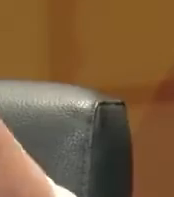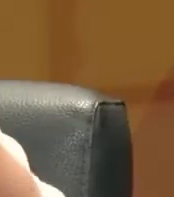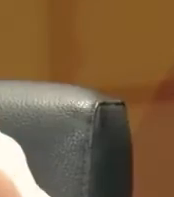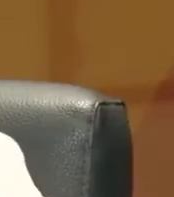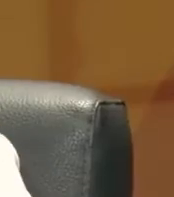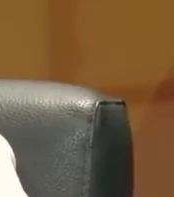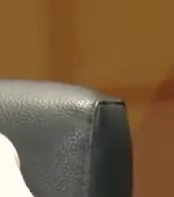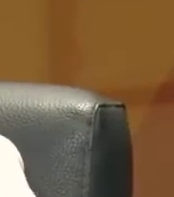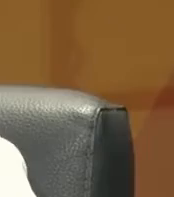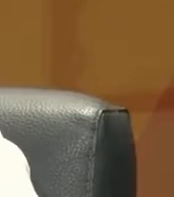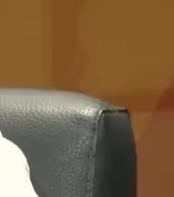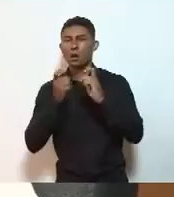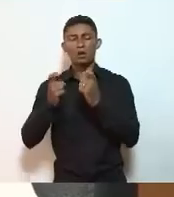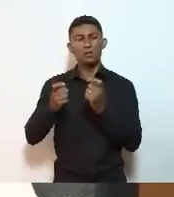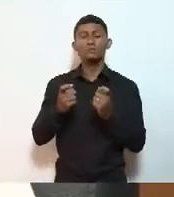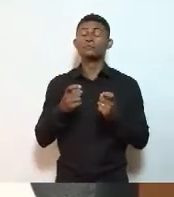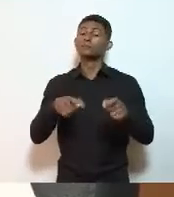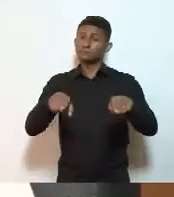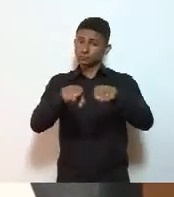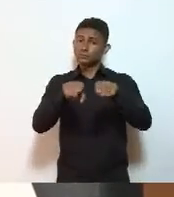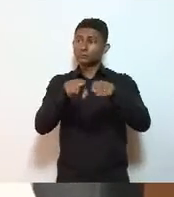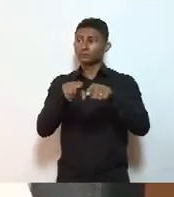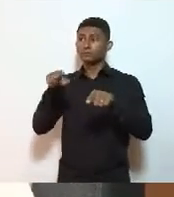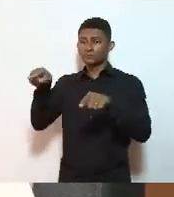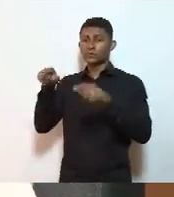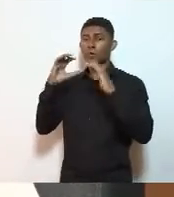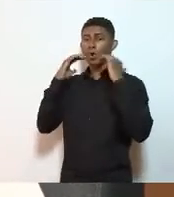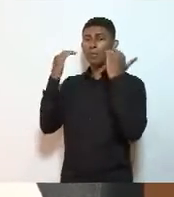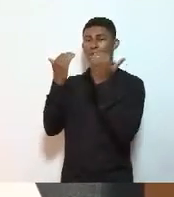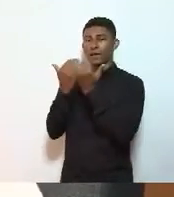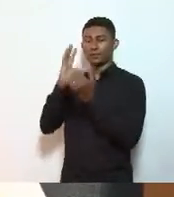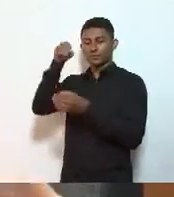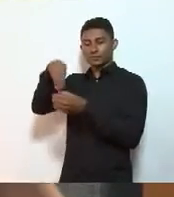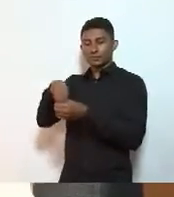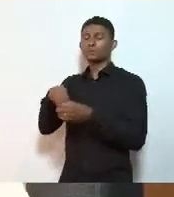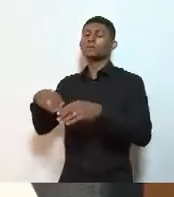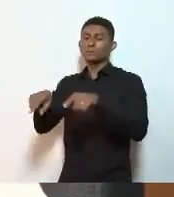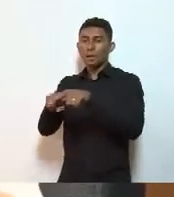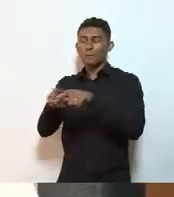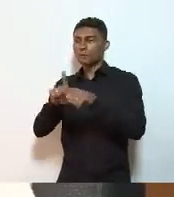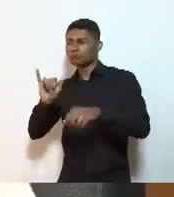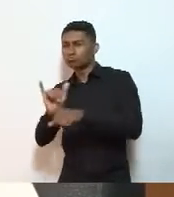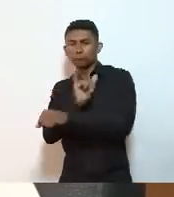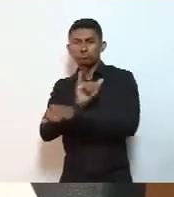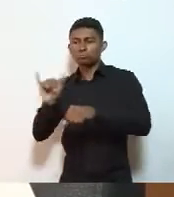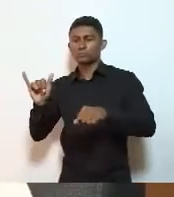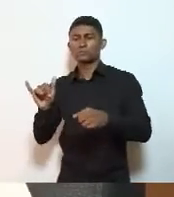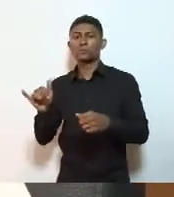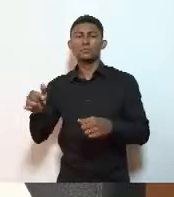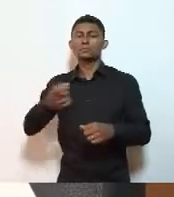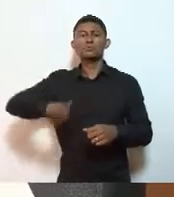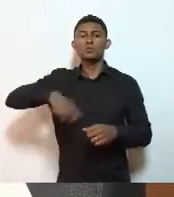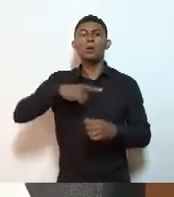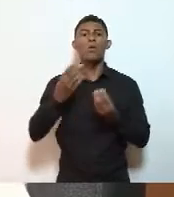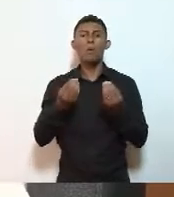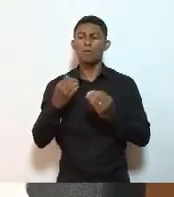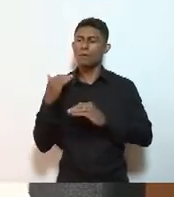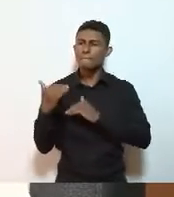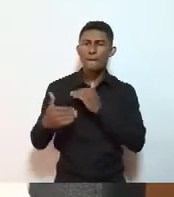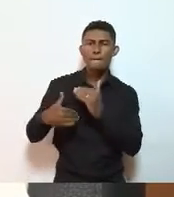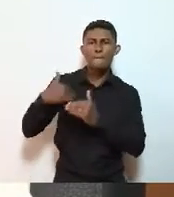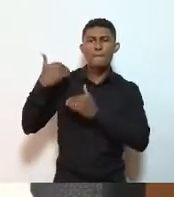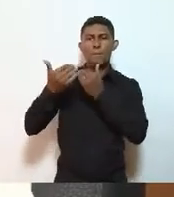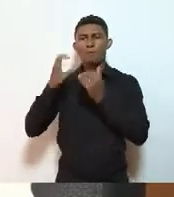fizemos algo voltado para a comunidade interna. Então, foi toda uma construção que a gente foi aprendendo muito no